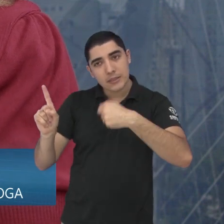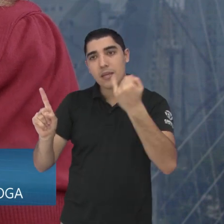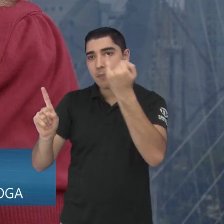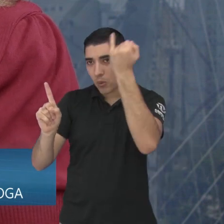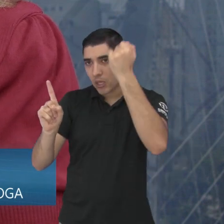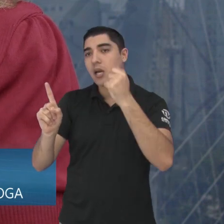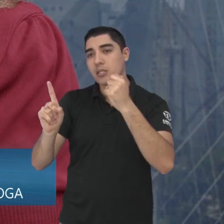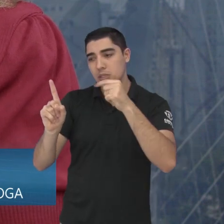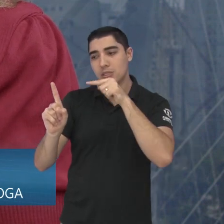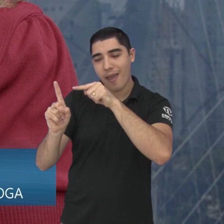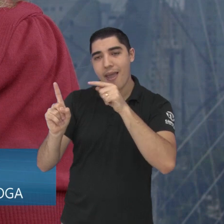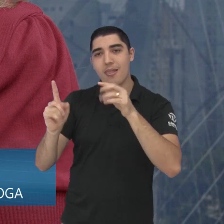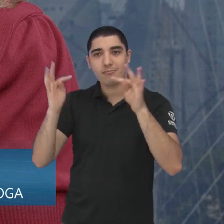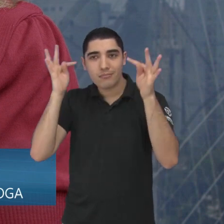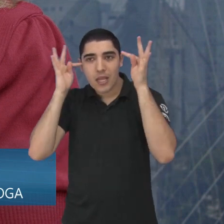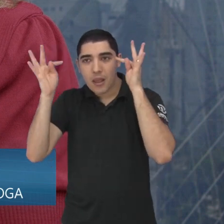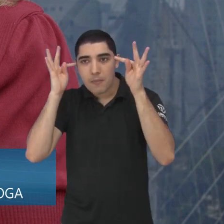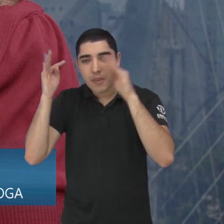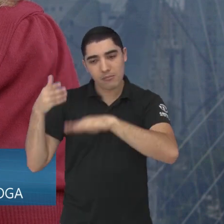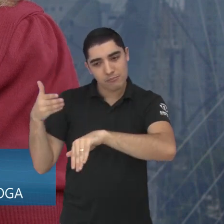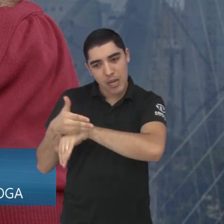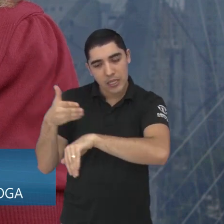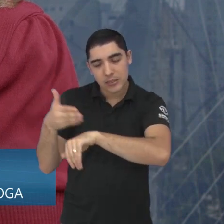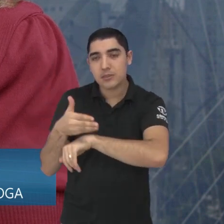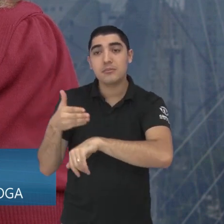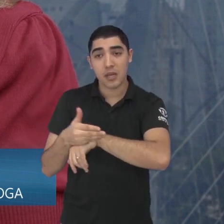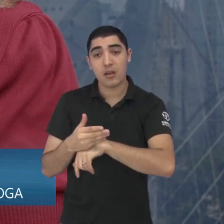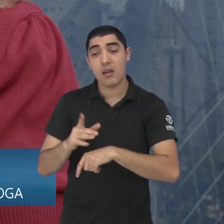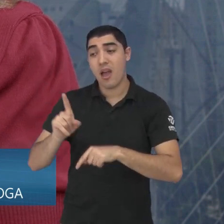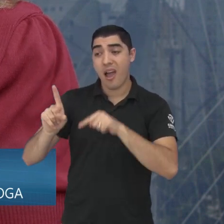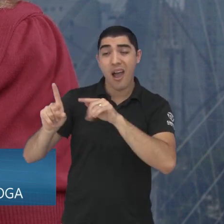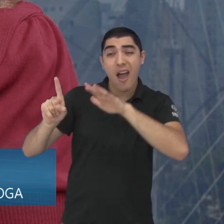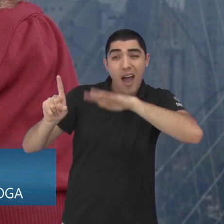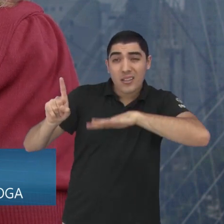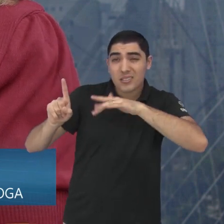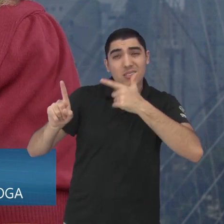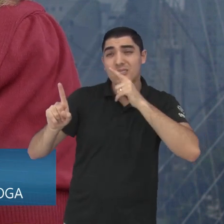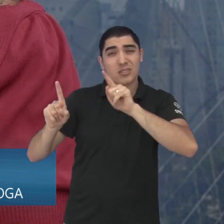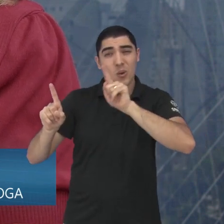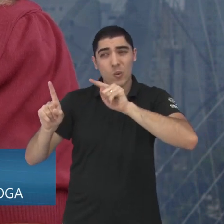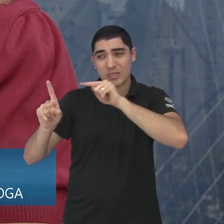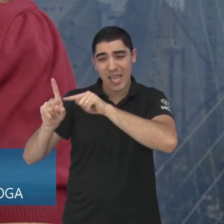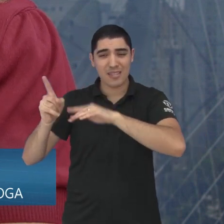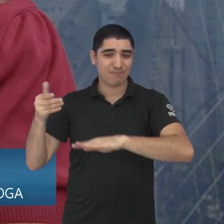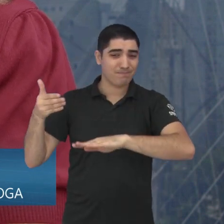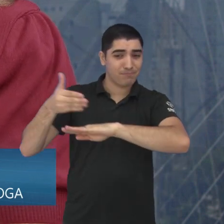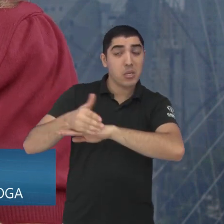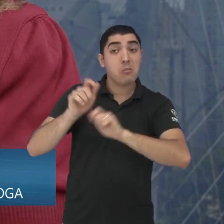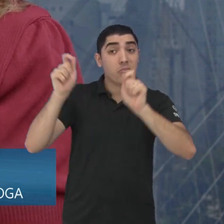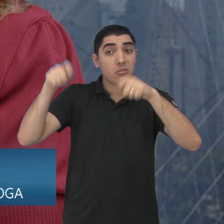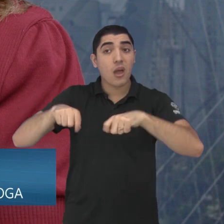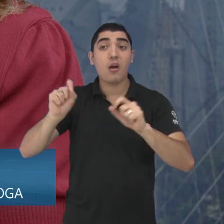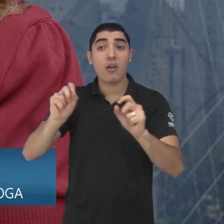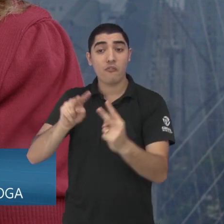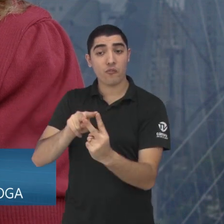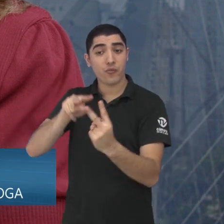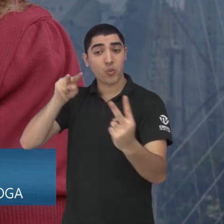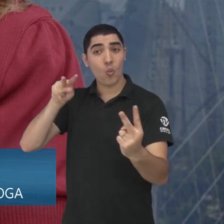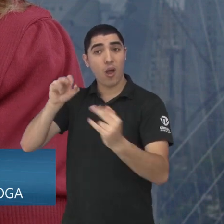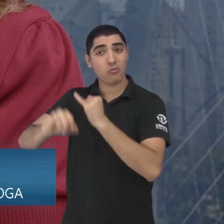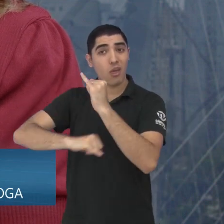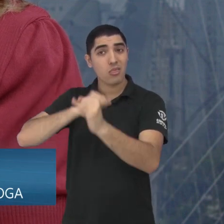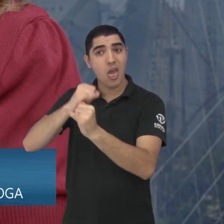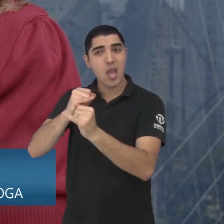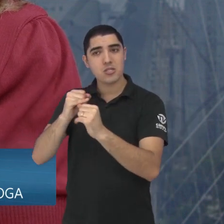em si para essa mãe, né? Muitas vezes, muito importante, fundamental, não consegue ir, mas existem as possibilidades